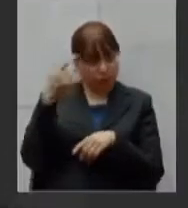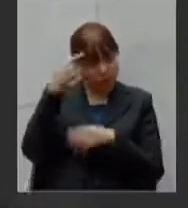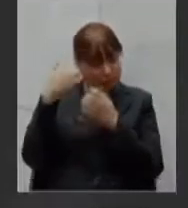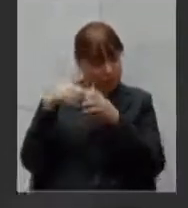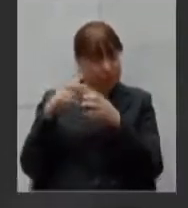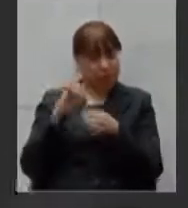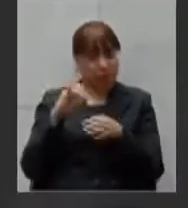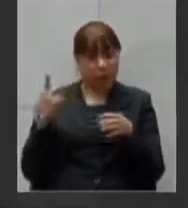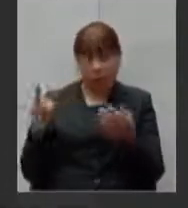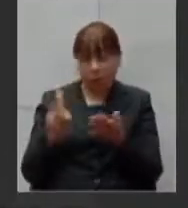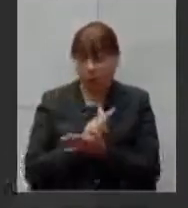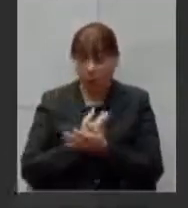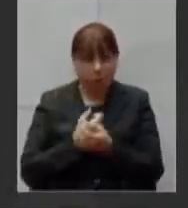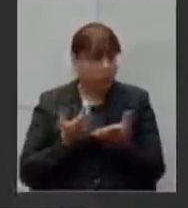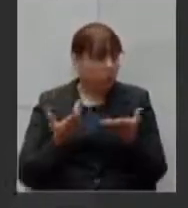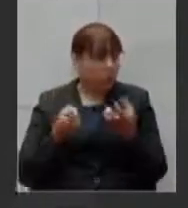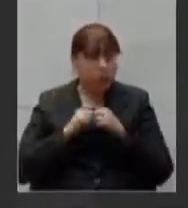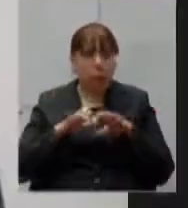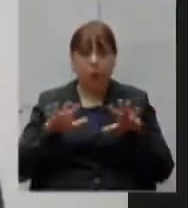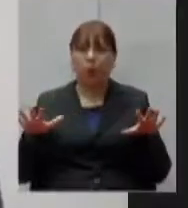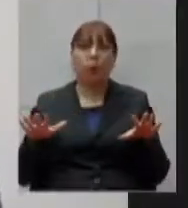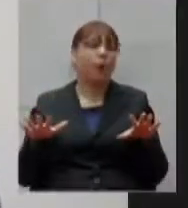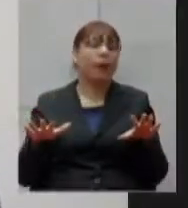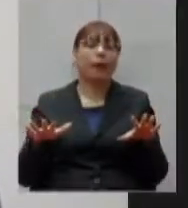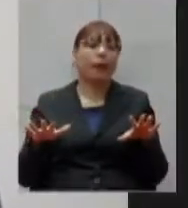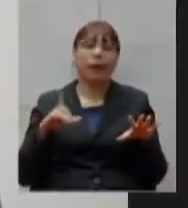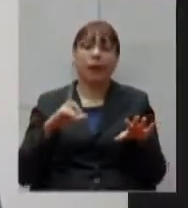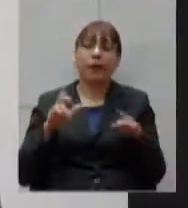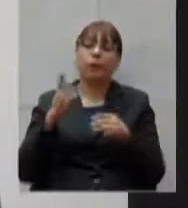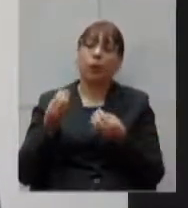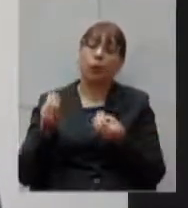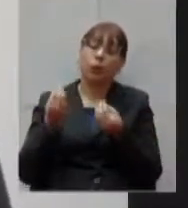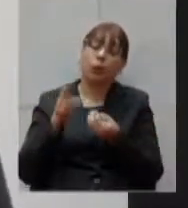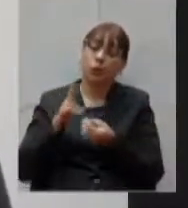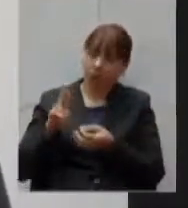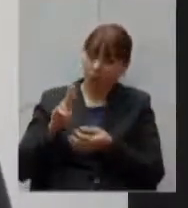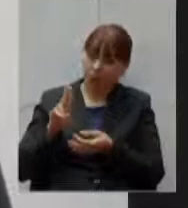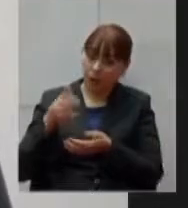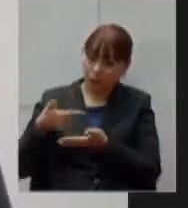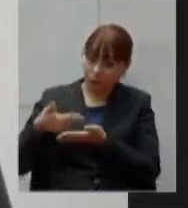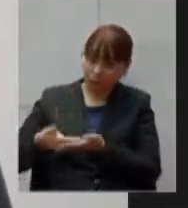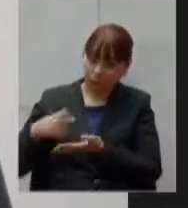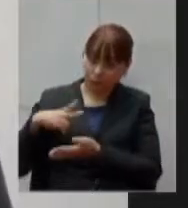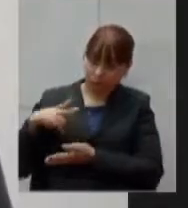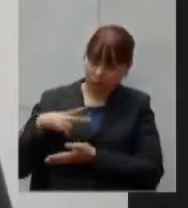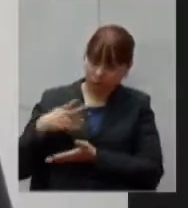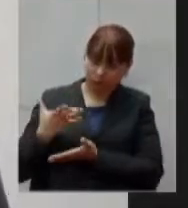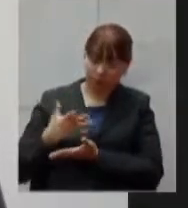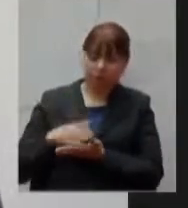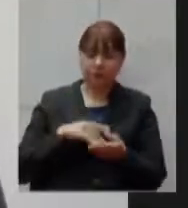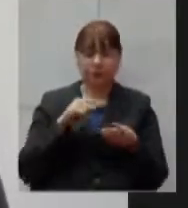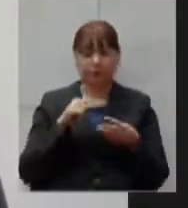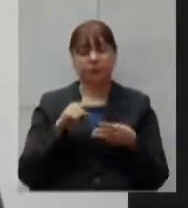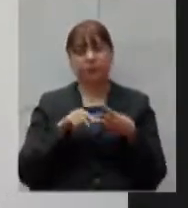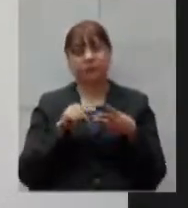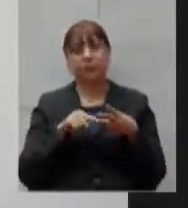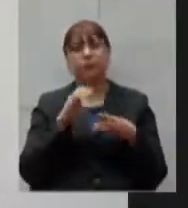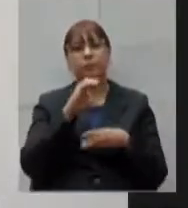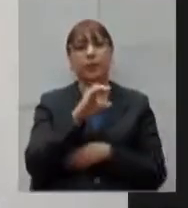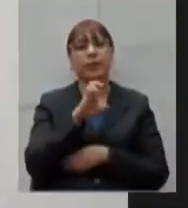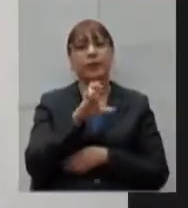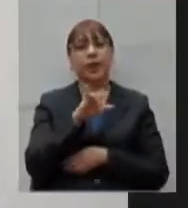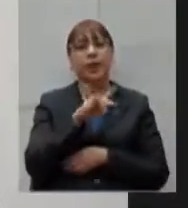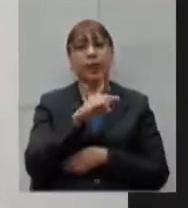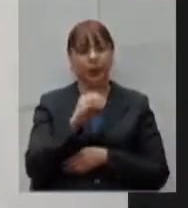de colapso caso ele haja tomara que não ocorra do deputado Marcelinho do Sintroacel sobre a